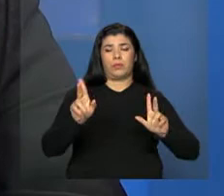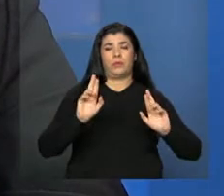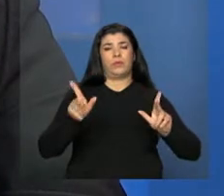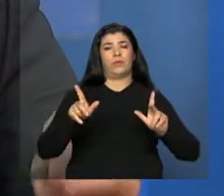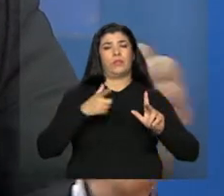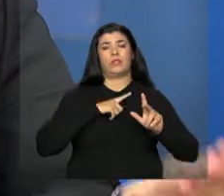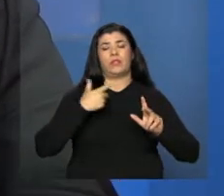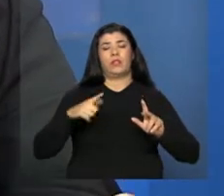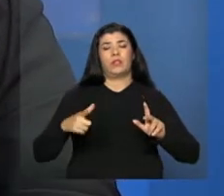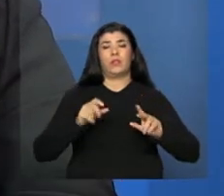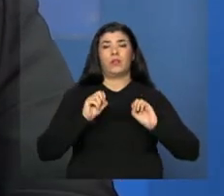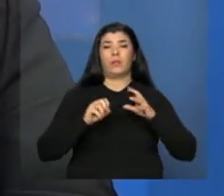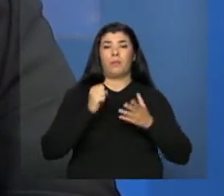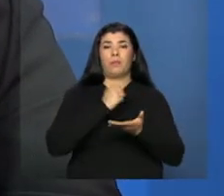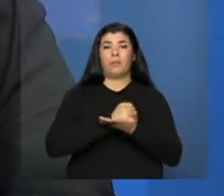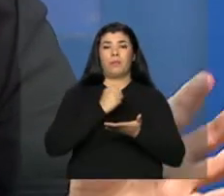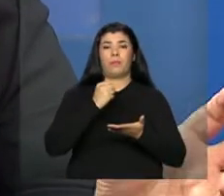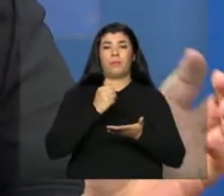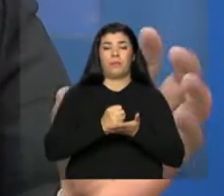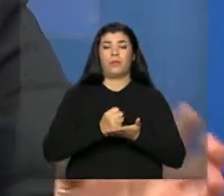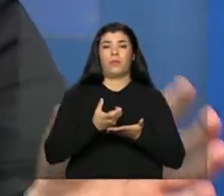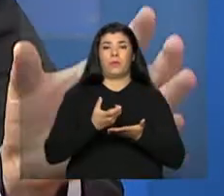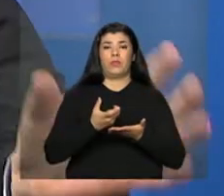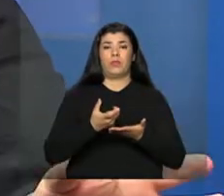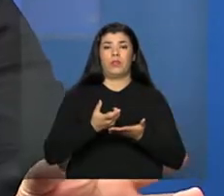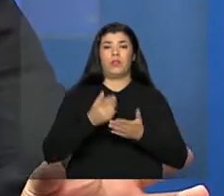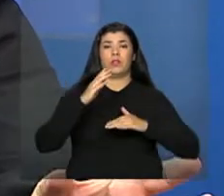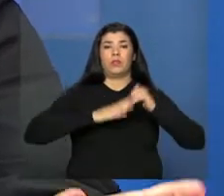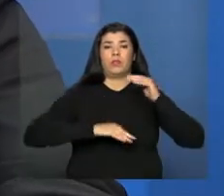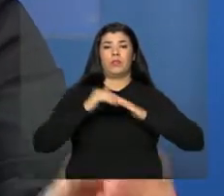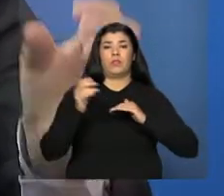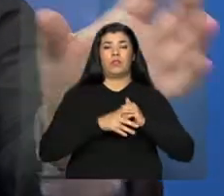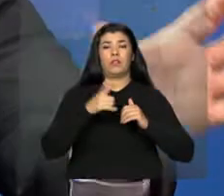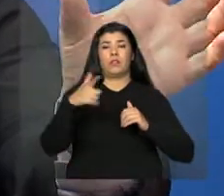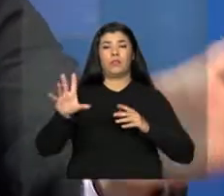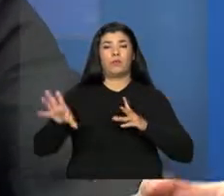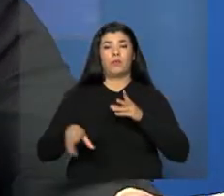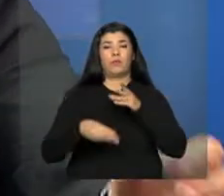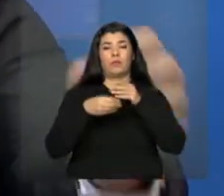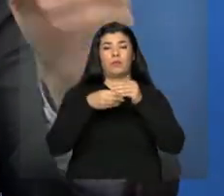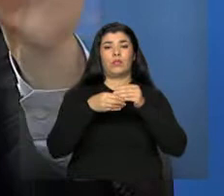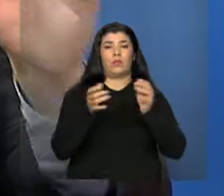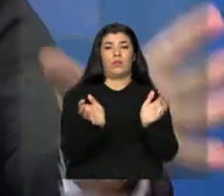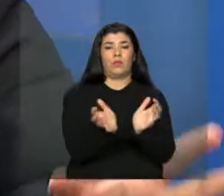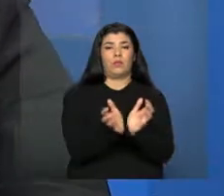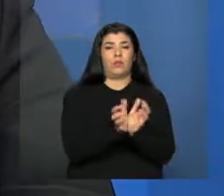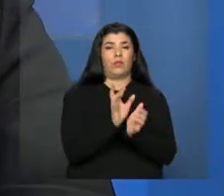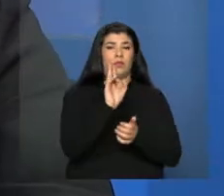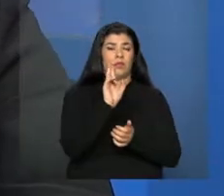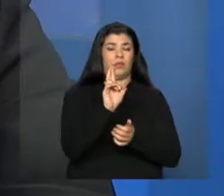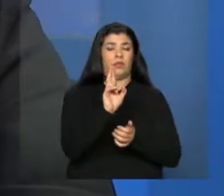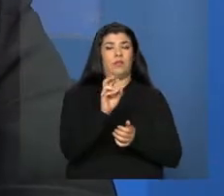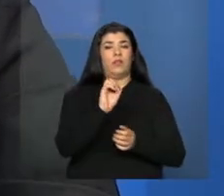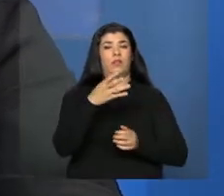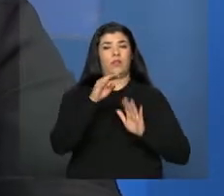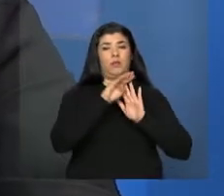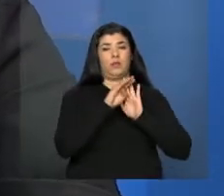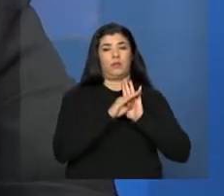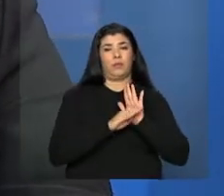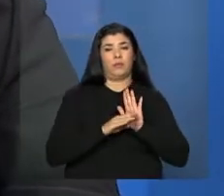certo? Ou o pagamento de profissionais que não integram a equipe de referência daquele determinado serviço ou programa.